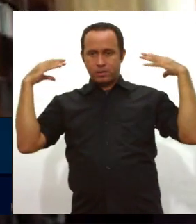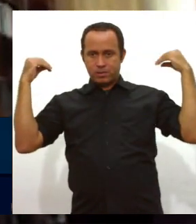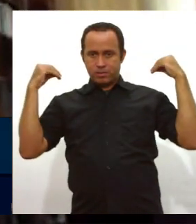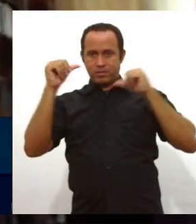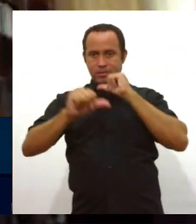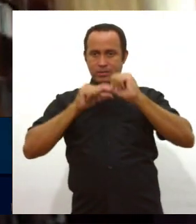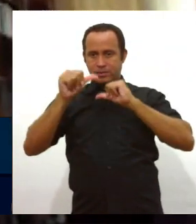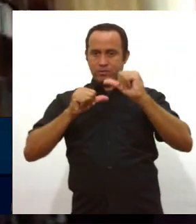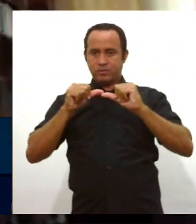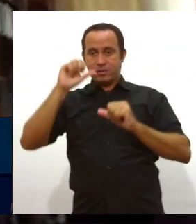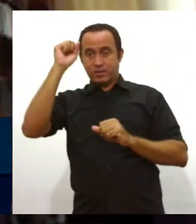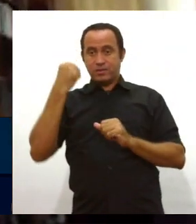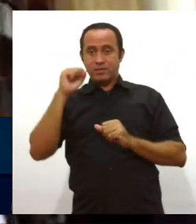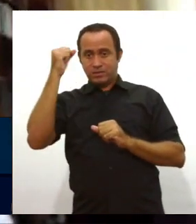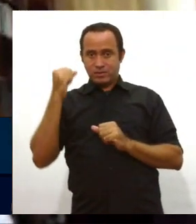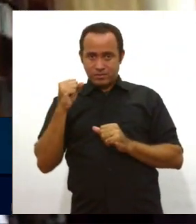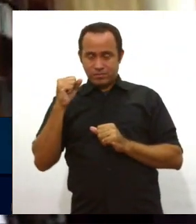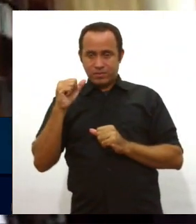transformada em sergipana,